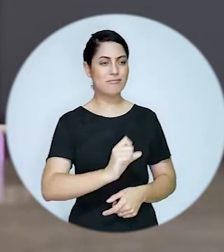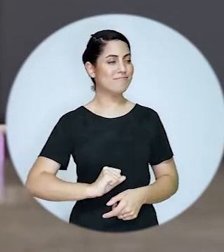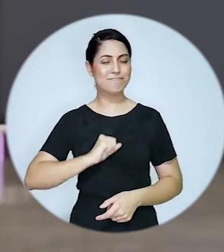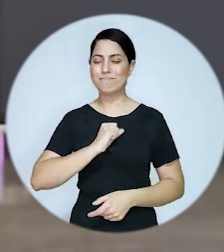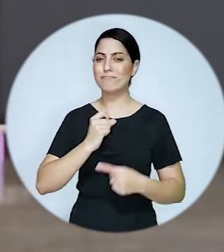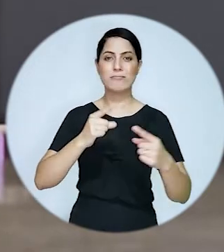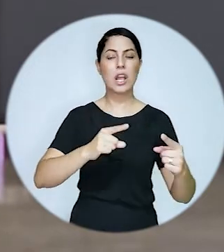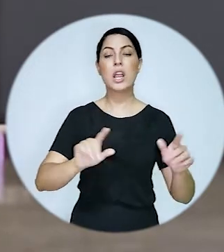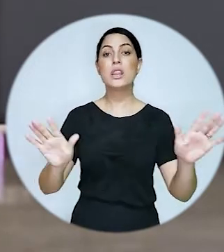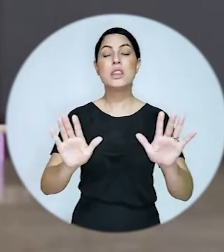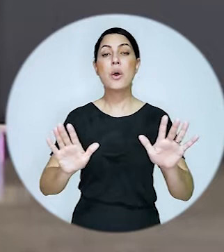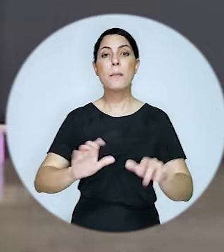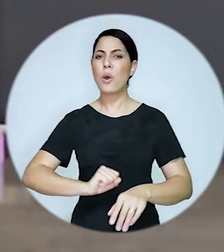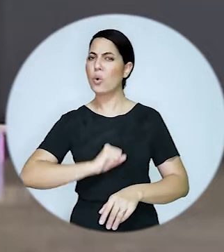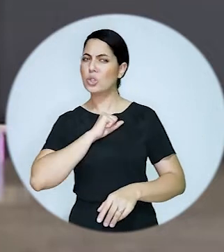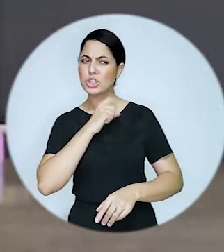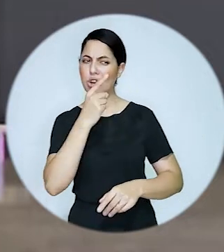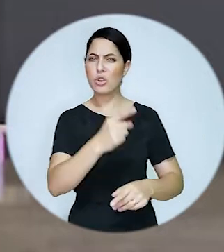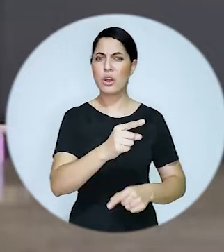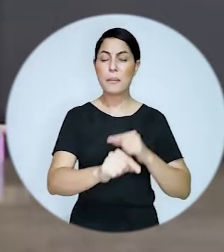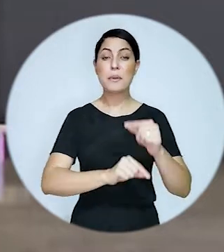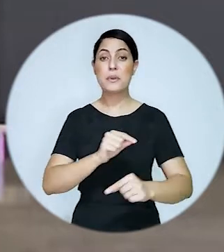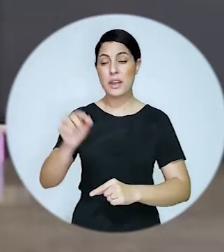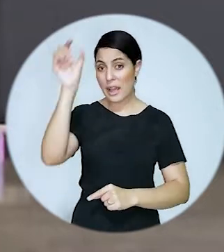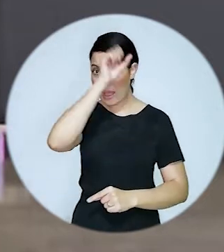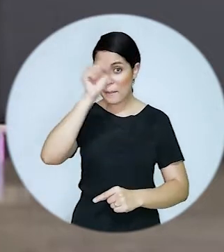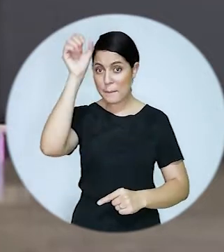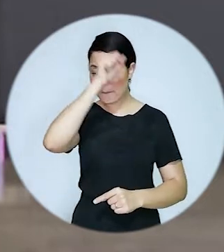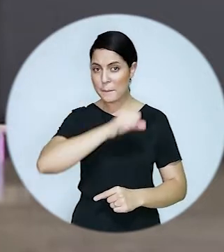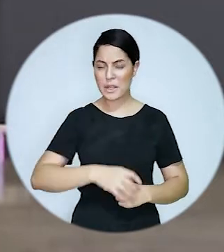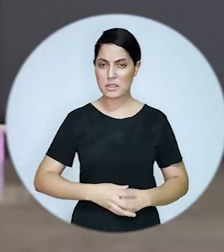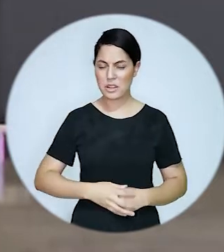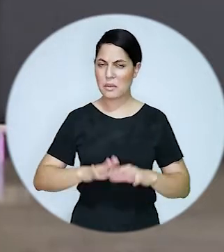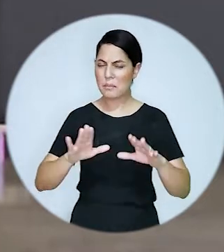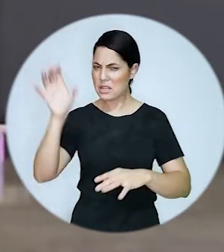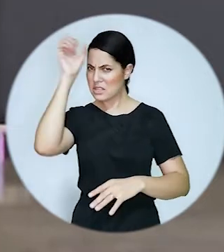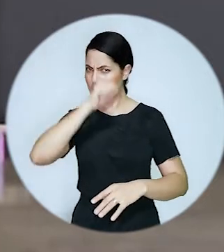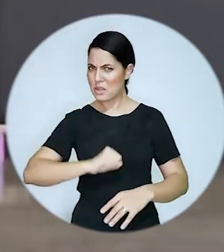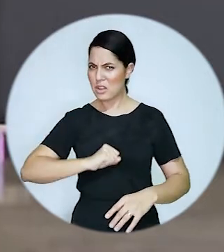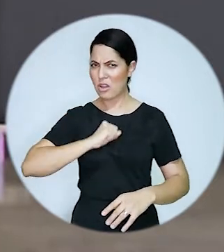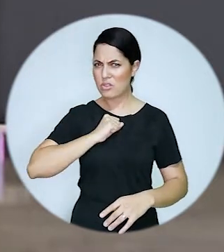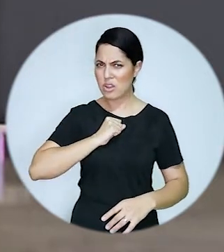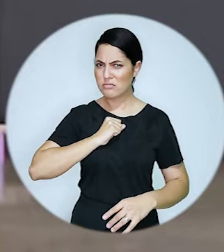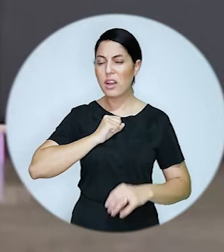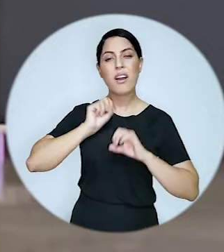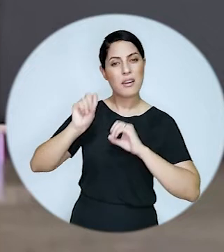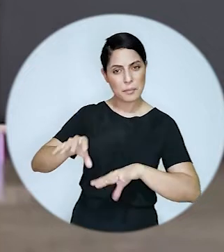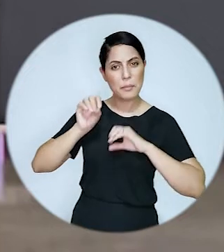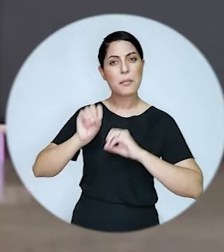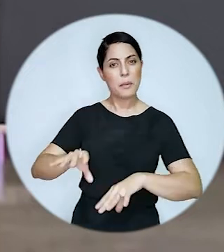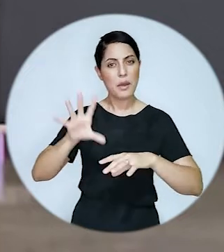sua religião. Para odiar as pessoas, precisam aprender. E se podem aprender a odiar,